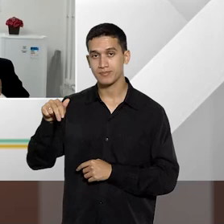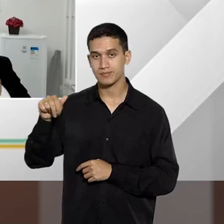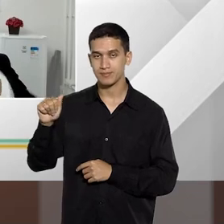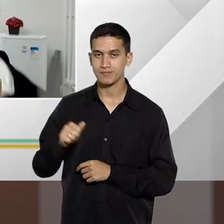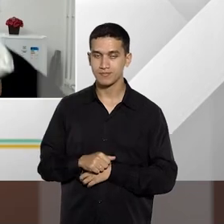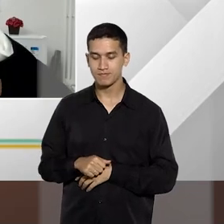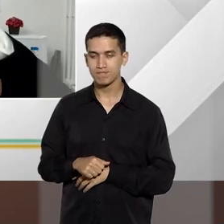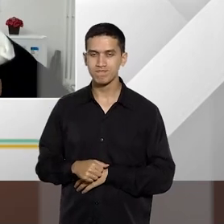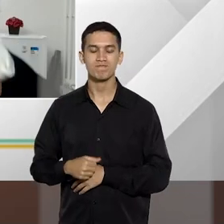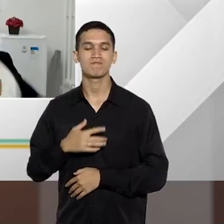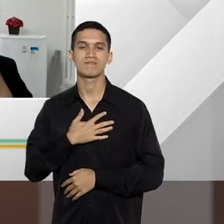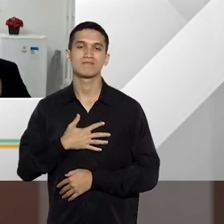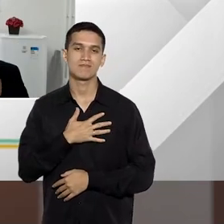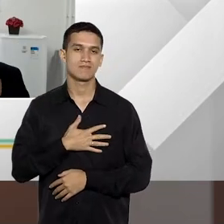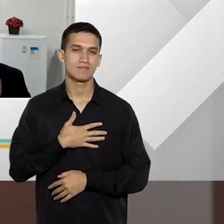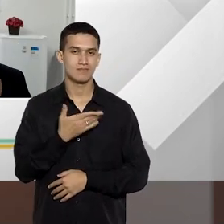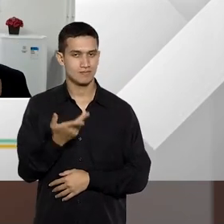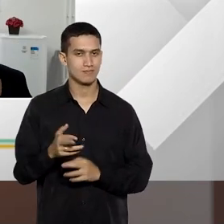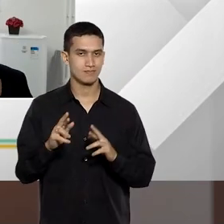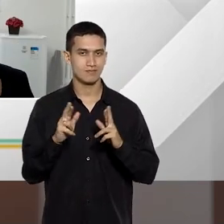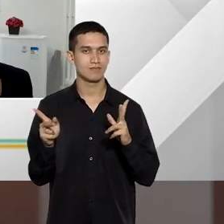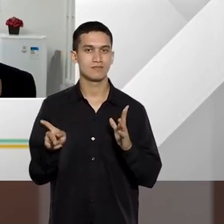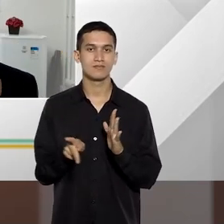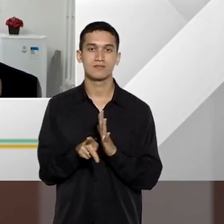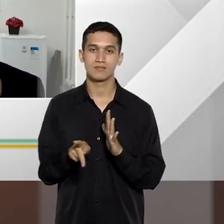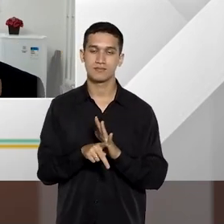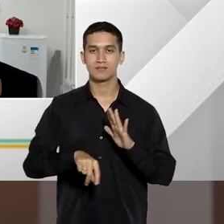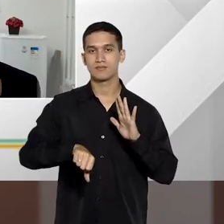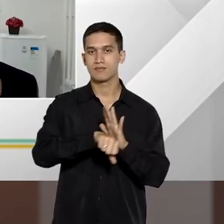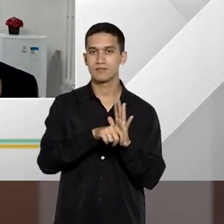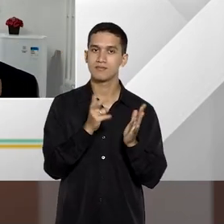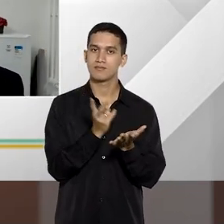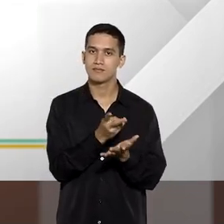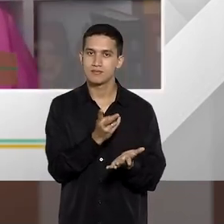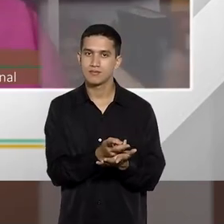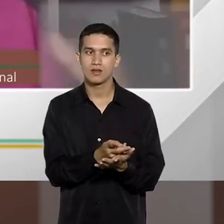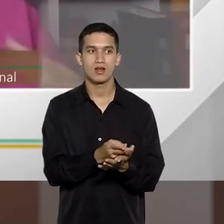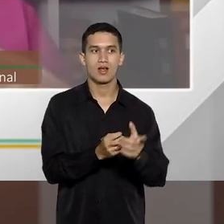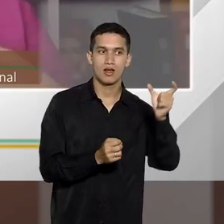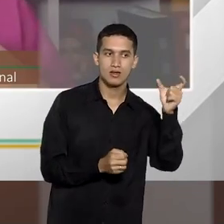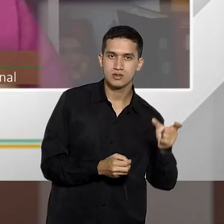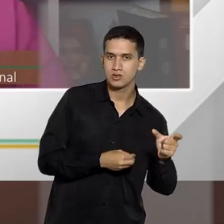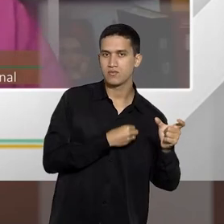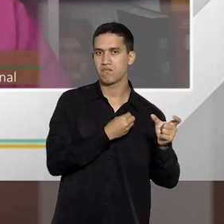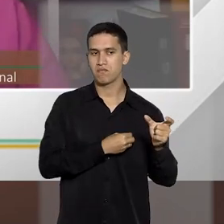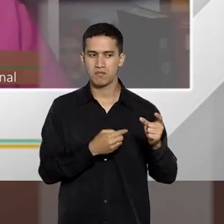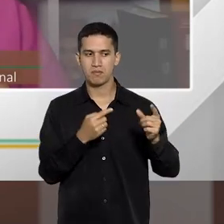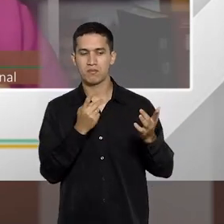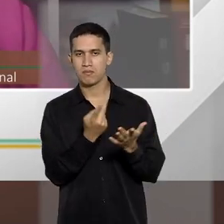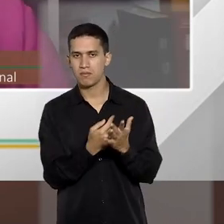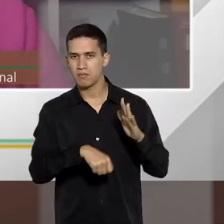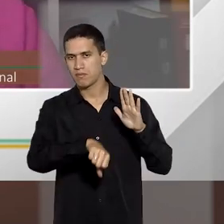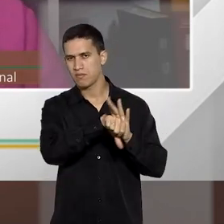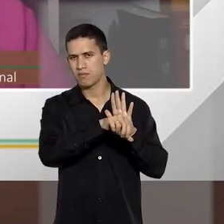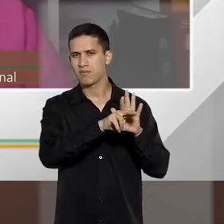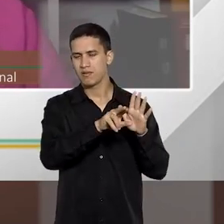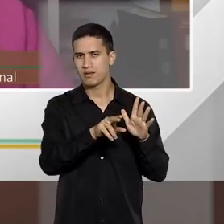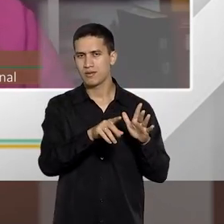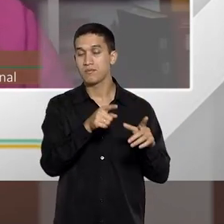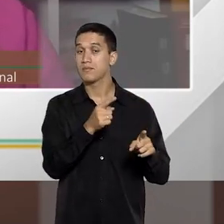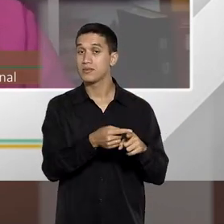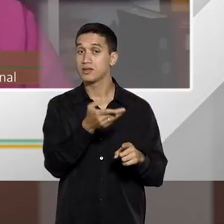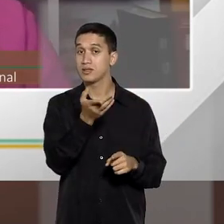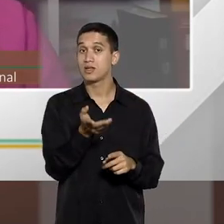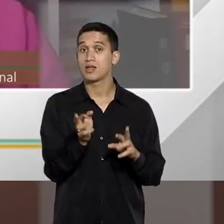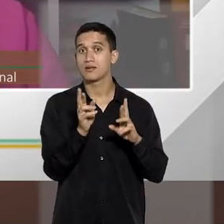essa diferença do crime permanente, do crime habitual, do crime continuado, do concurso formal, porque isso faz muita diferença